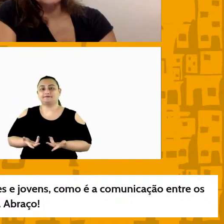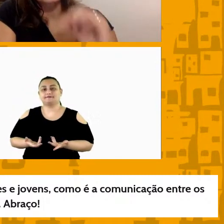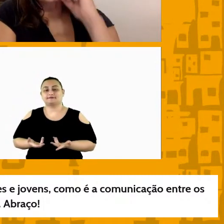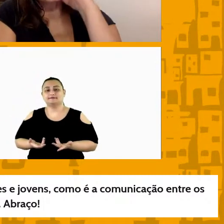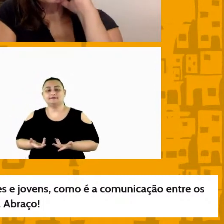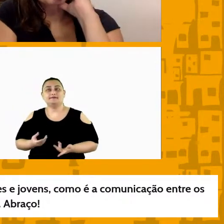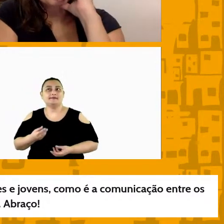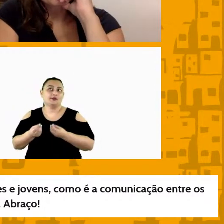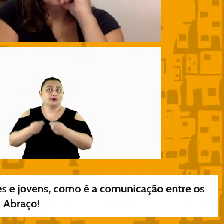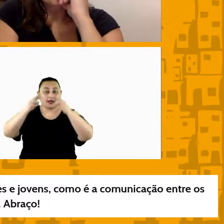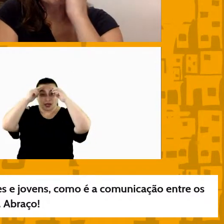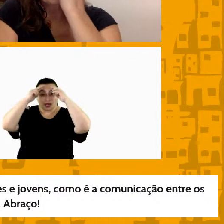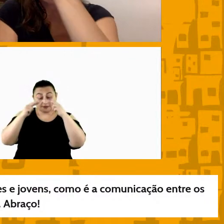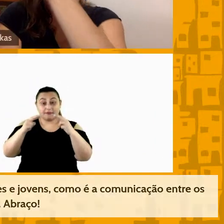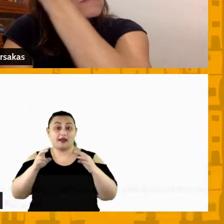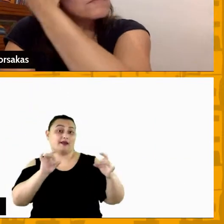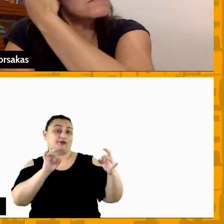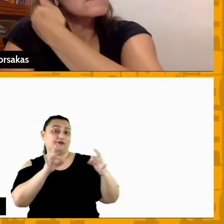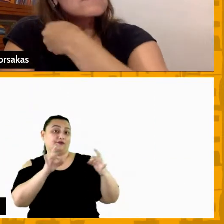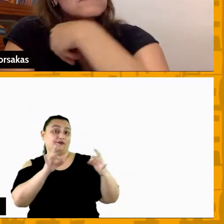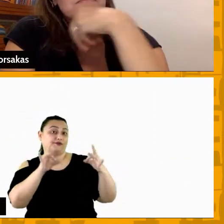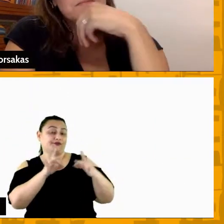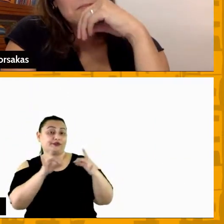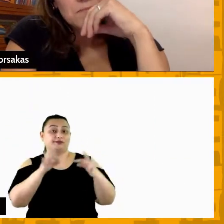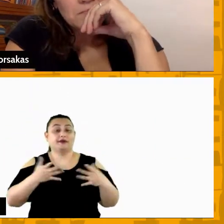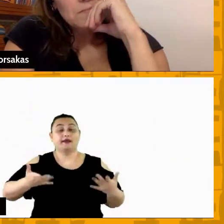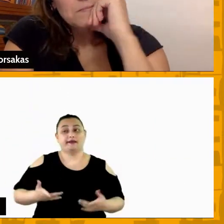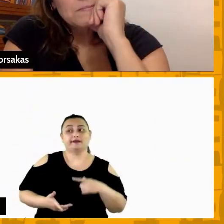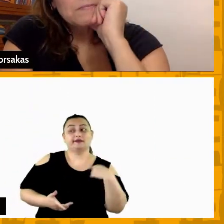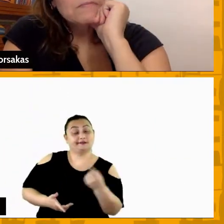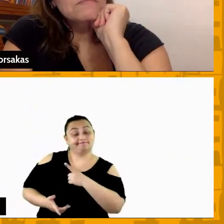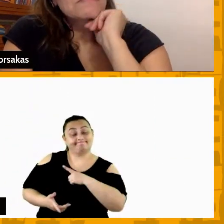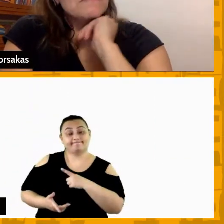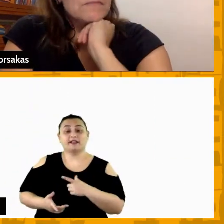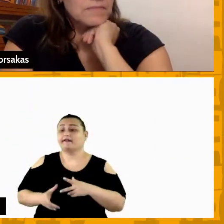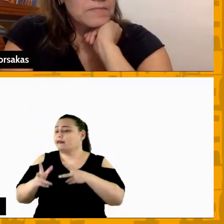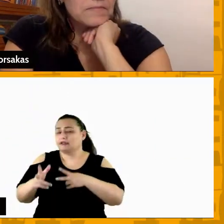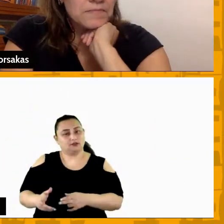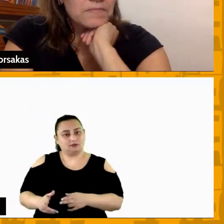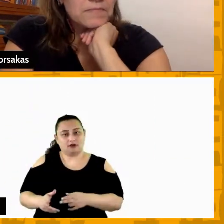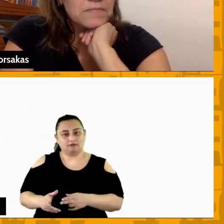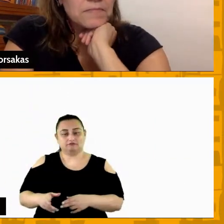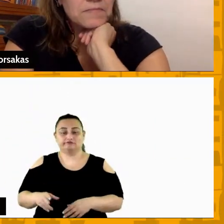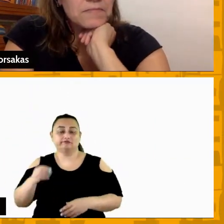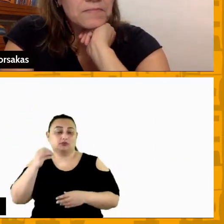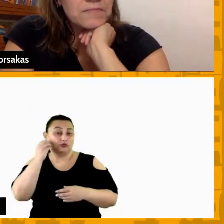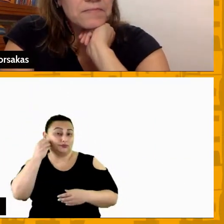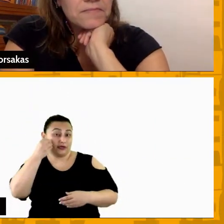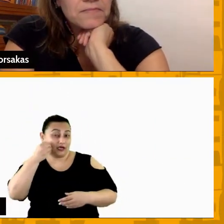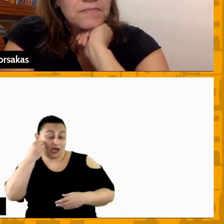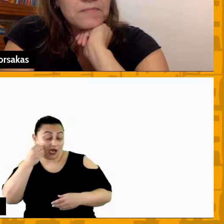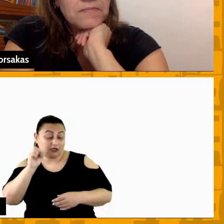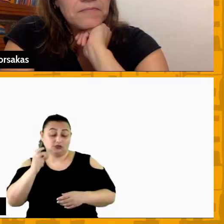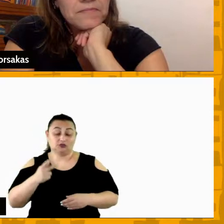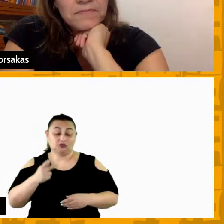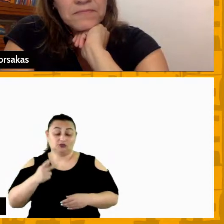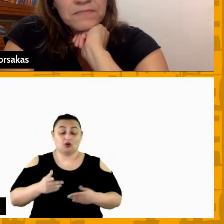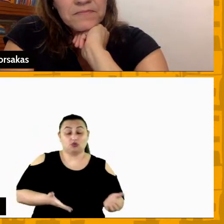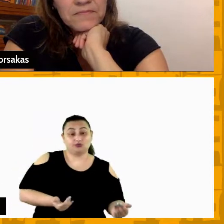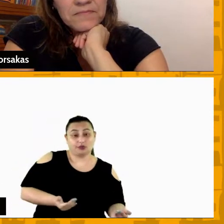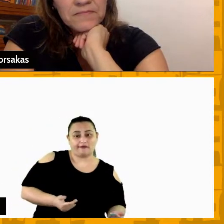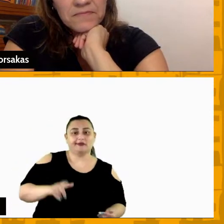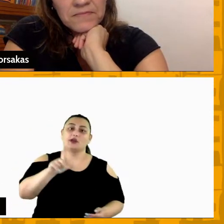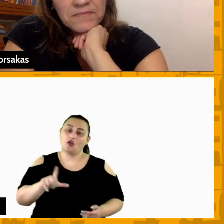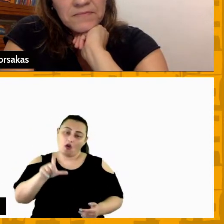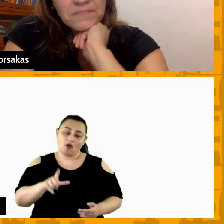respeito ao feedback que a gente dá ele é o mesmo para o atleta mais jovem ou mais velho é claro que o